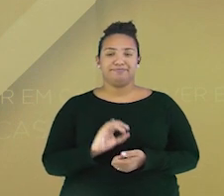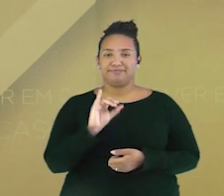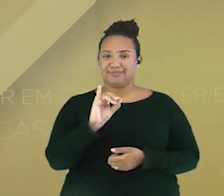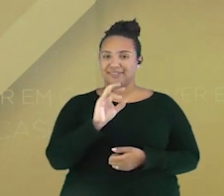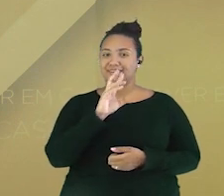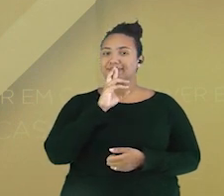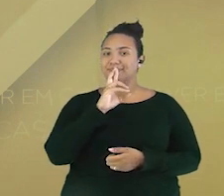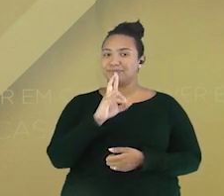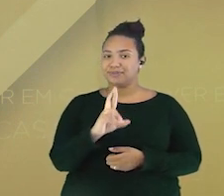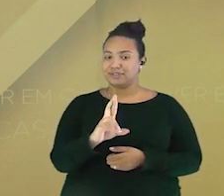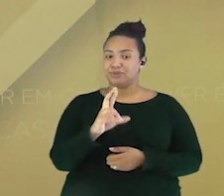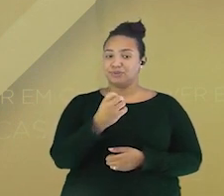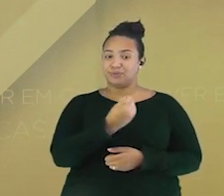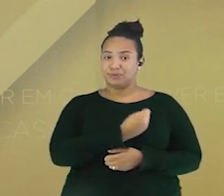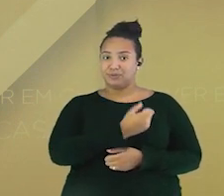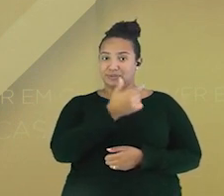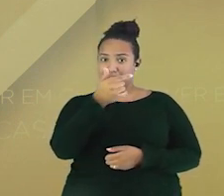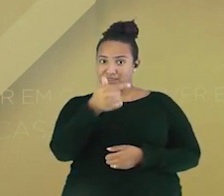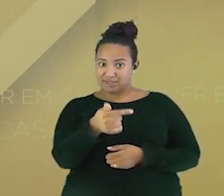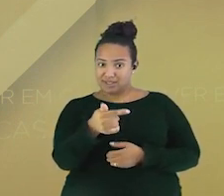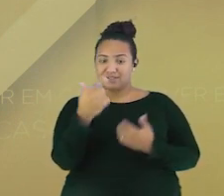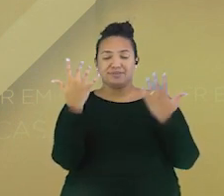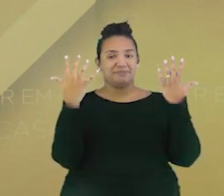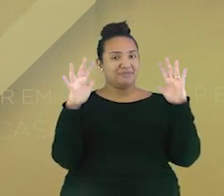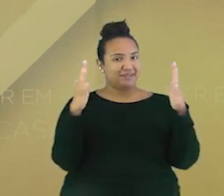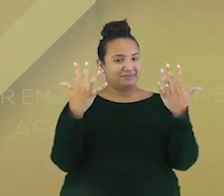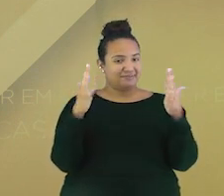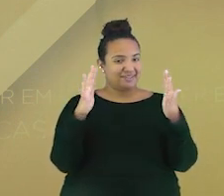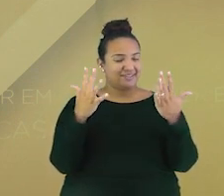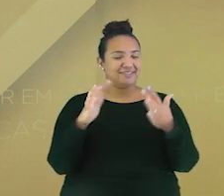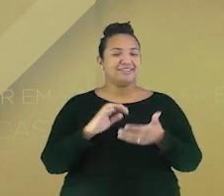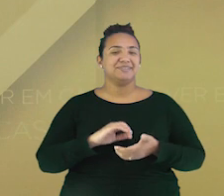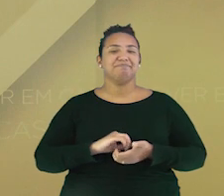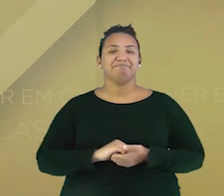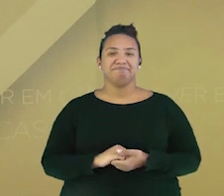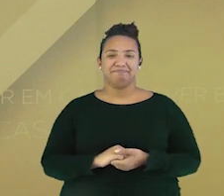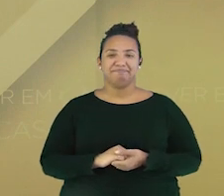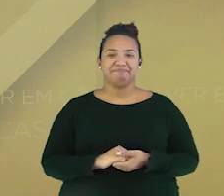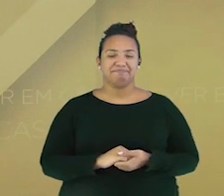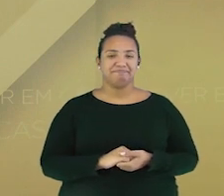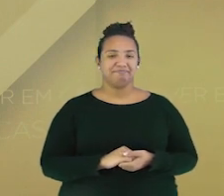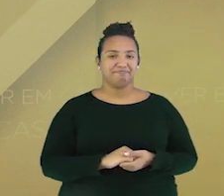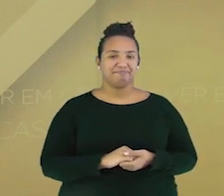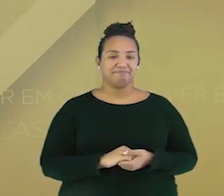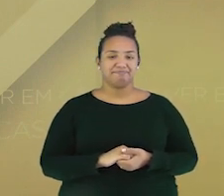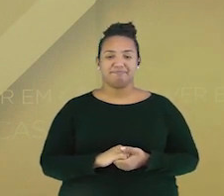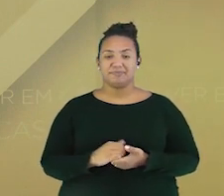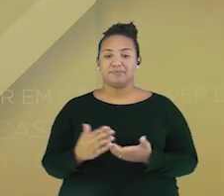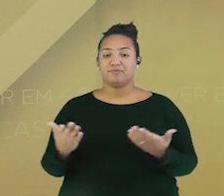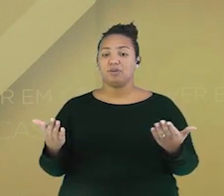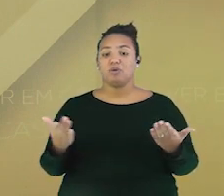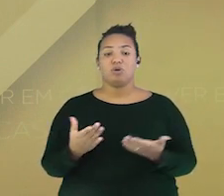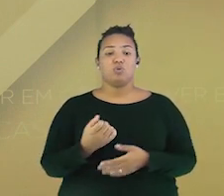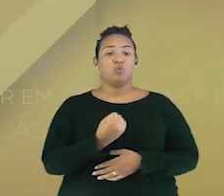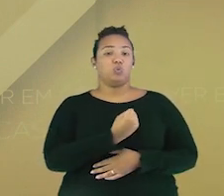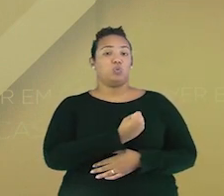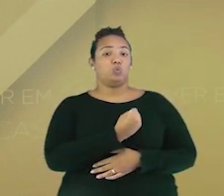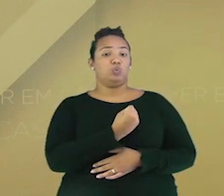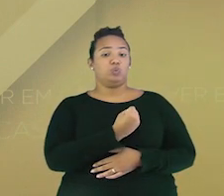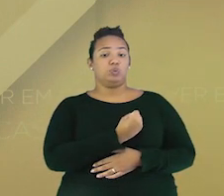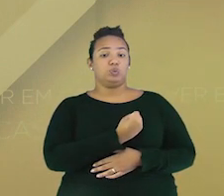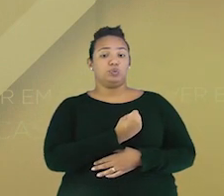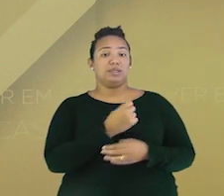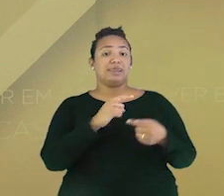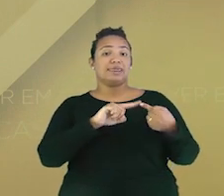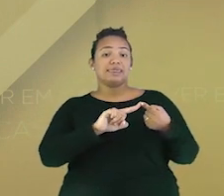Acertou quem respondeu o número 7? Meus parabéns. Agora, qual é o número que é o